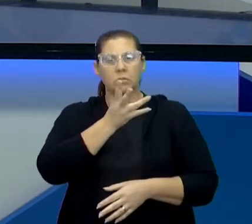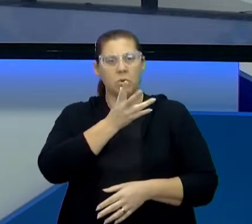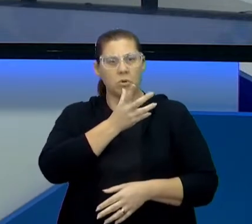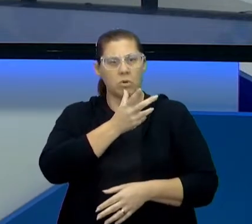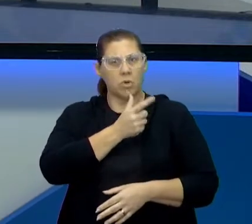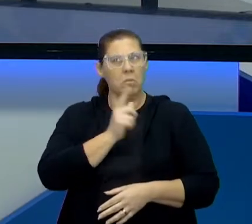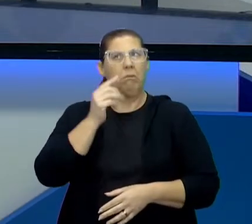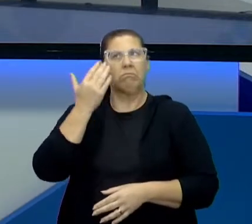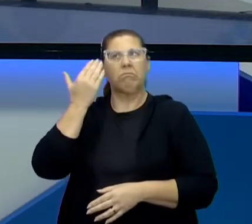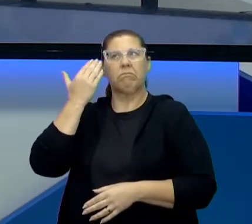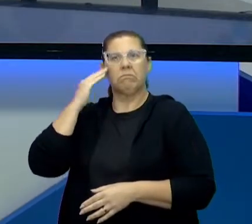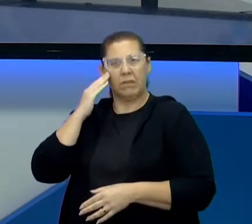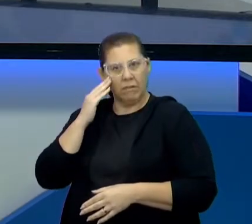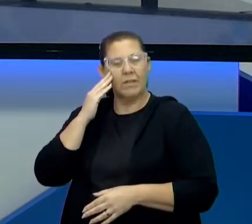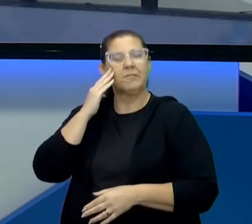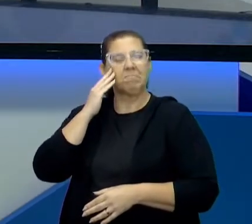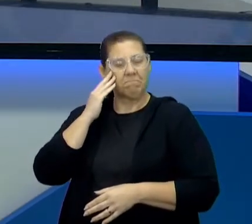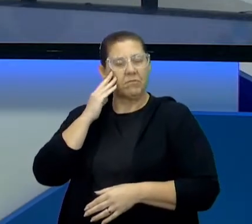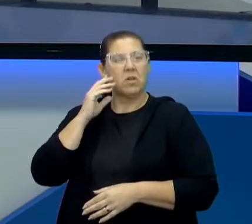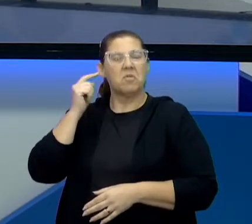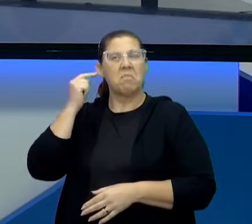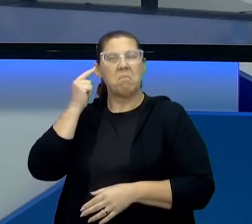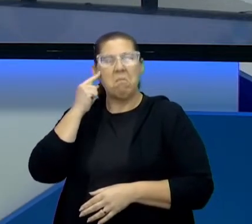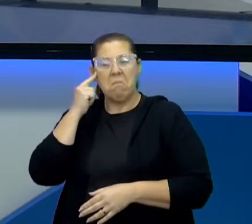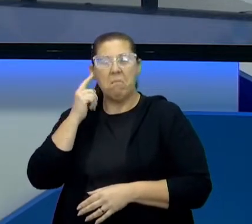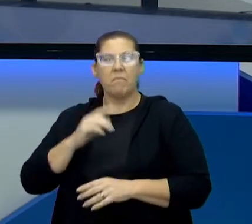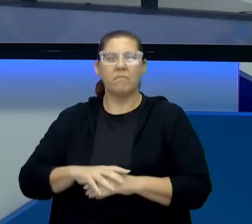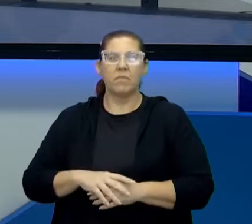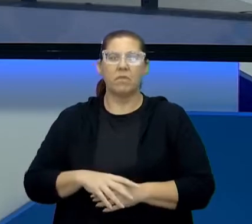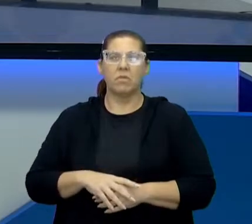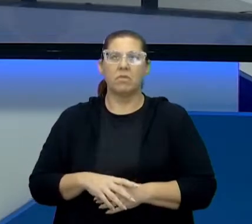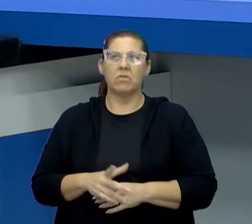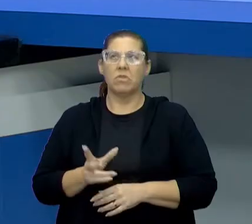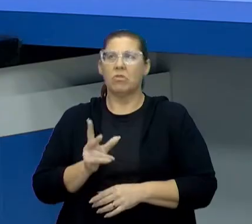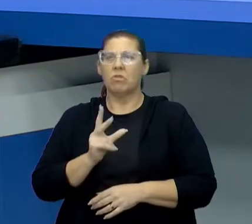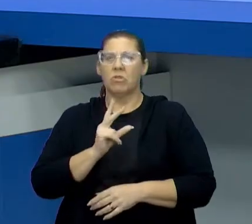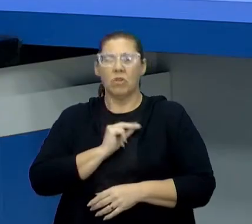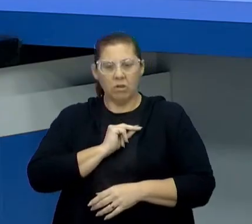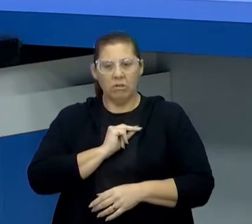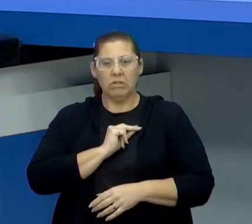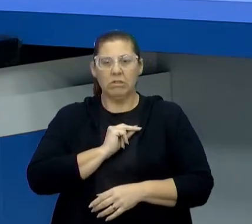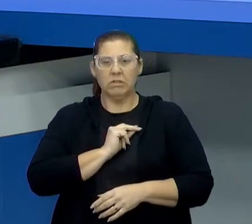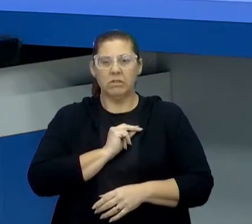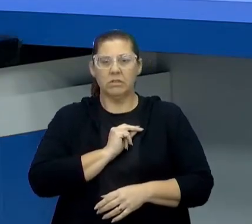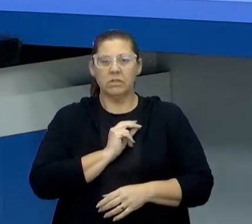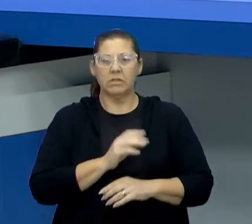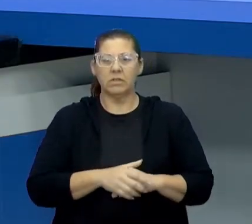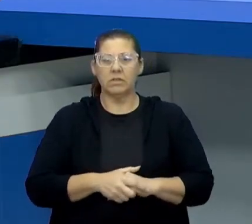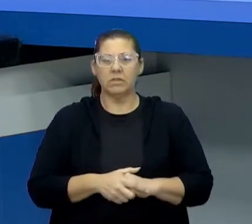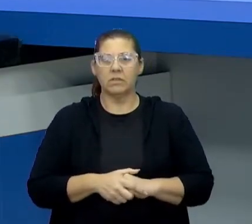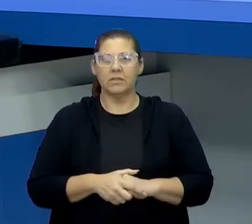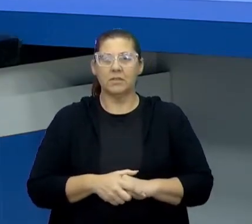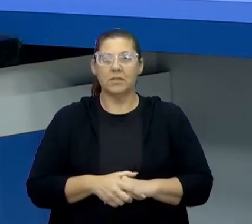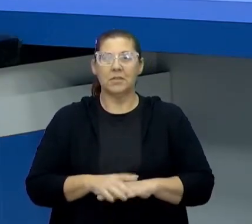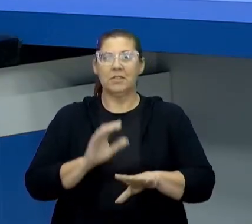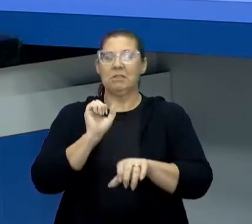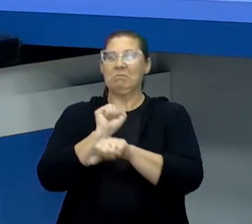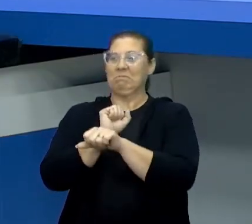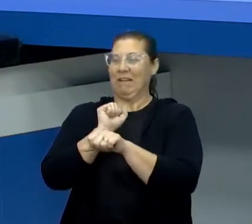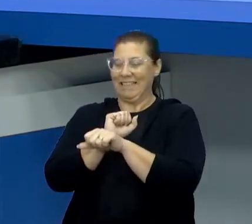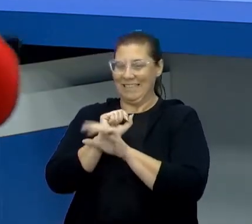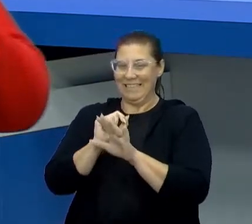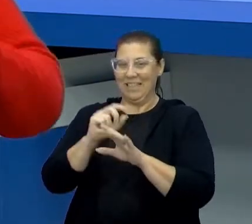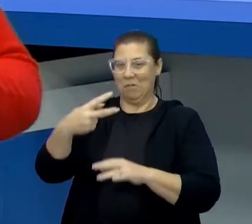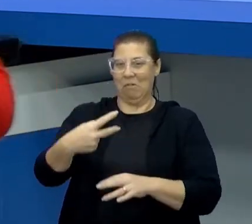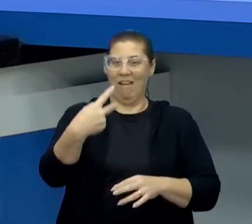para cair a ficha e ela só pensou, nossa, ela demorou para cair a ficha. Espera aí, gente, estava na câmera errada.